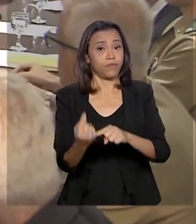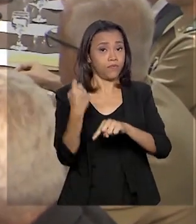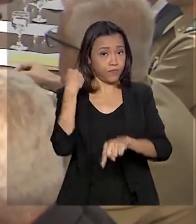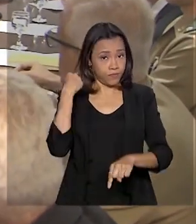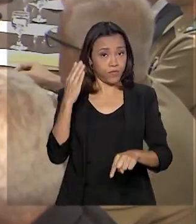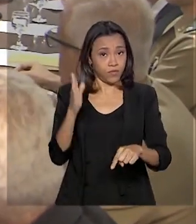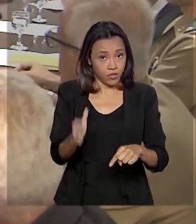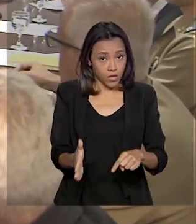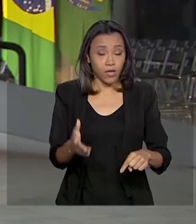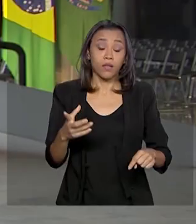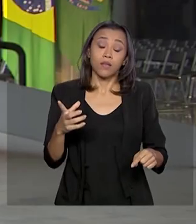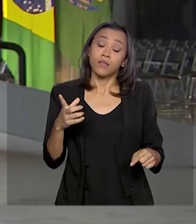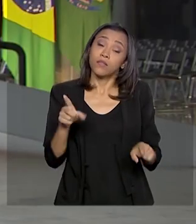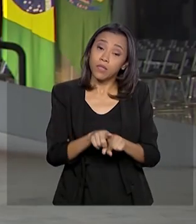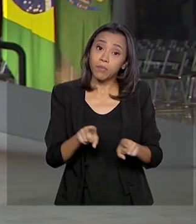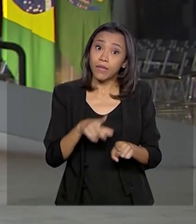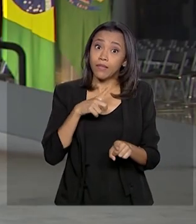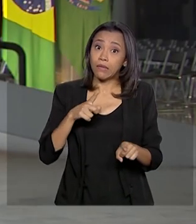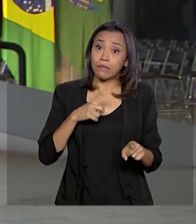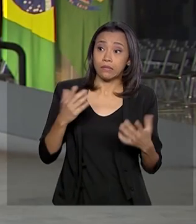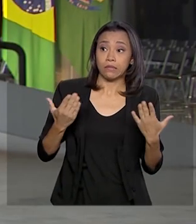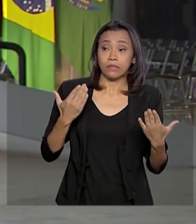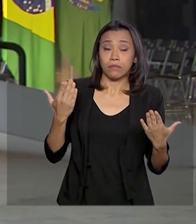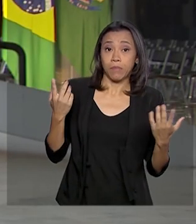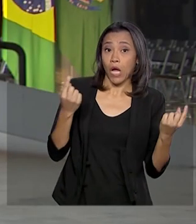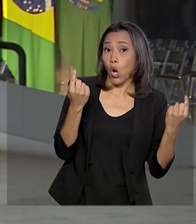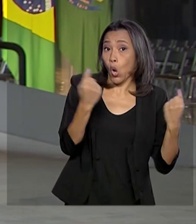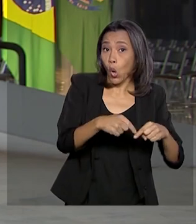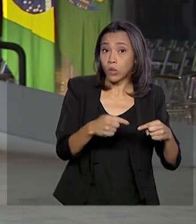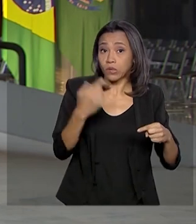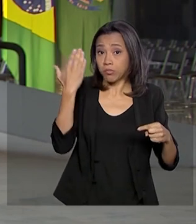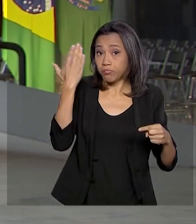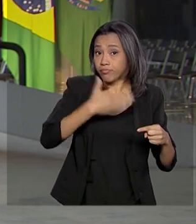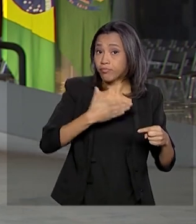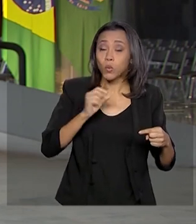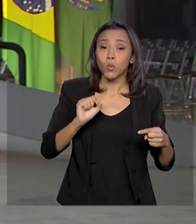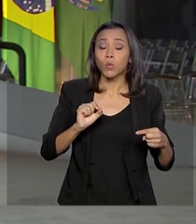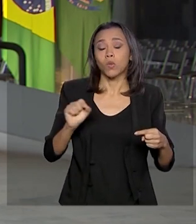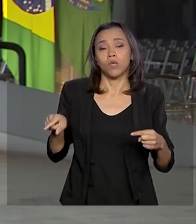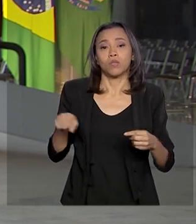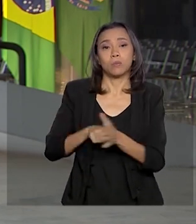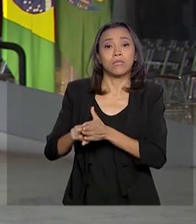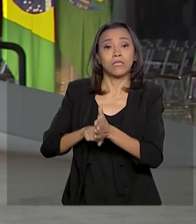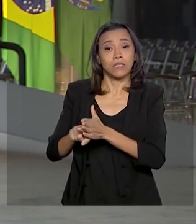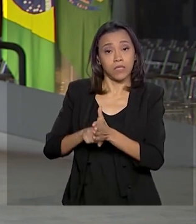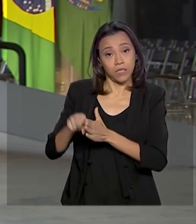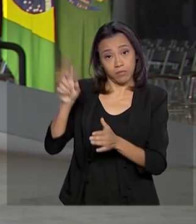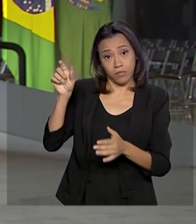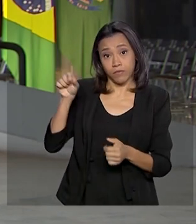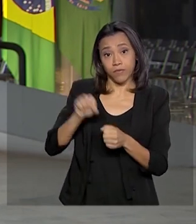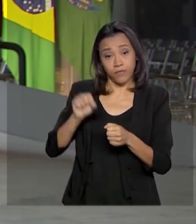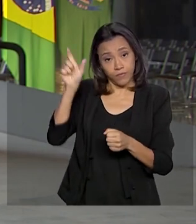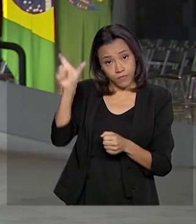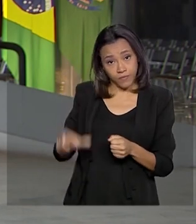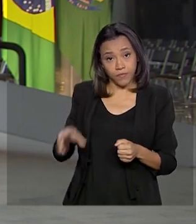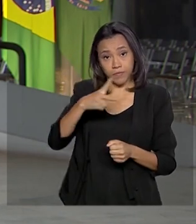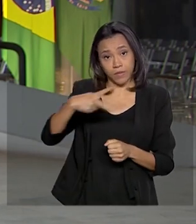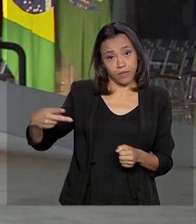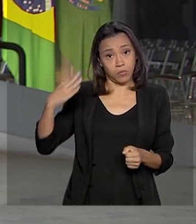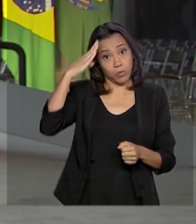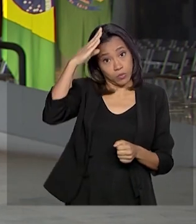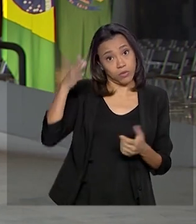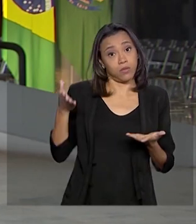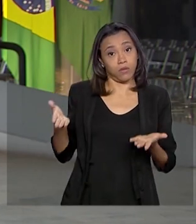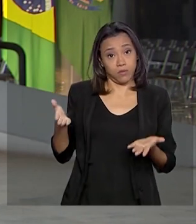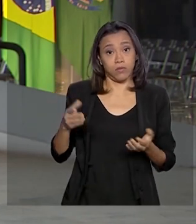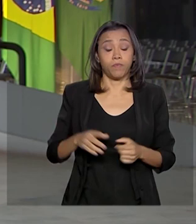Há uma expectativa grande quanto ao resultado da contraprova do exame feito no presidente Jair Bolsonaro. O secretário de Comunicação da Presidência